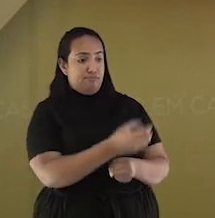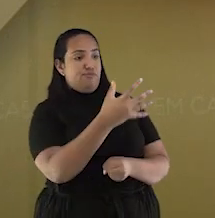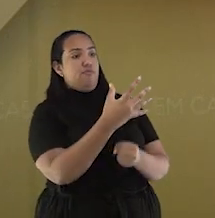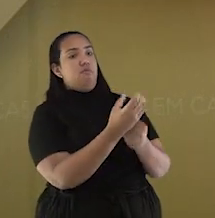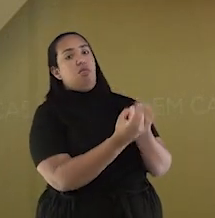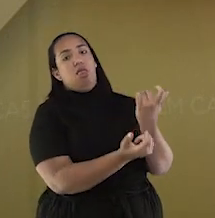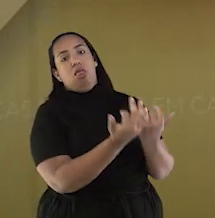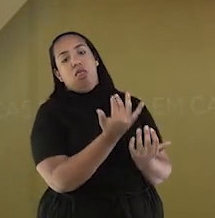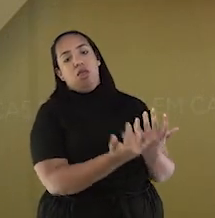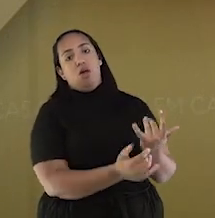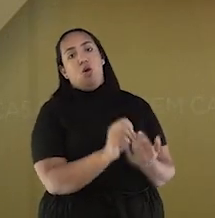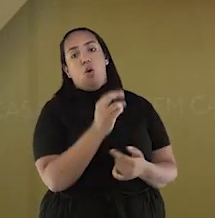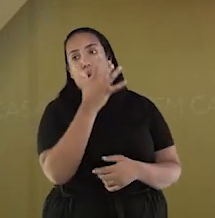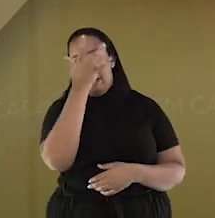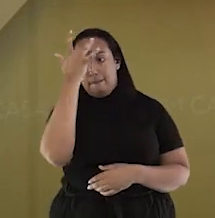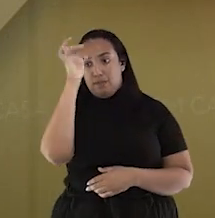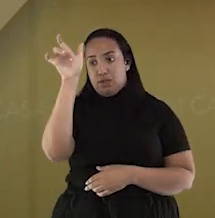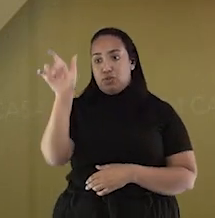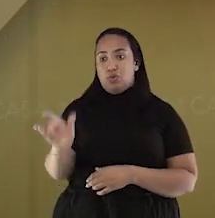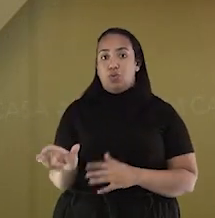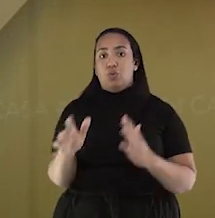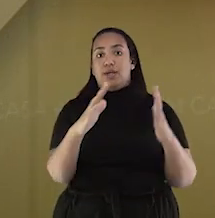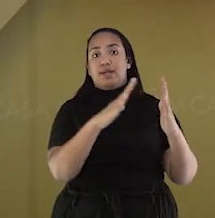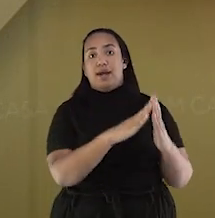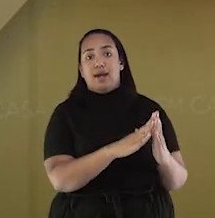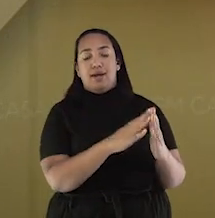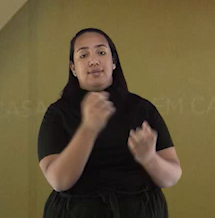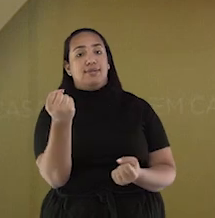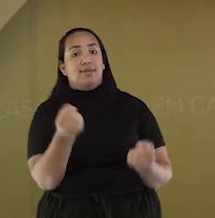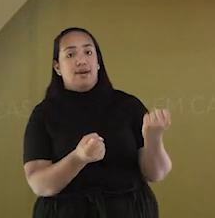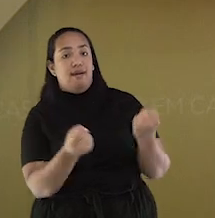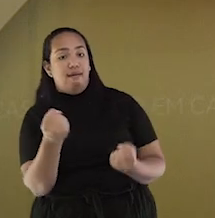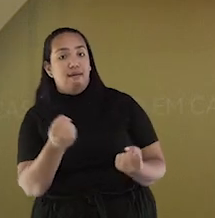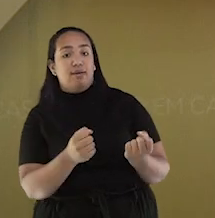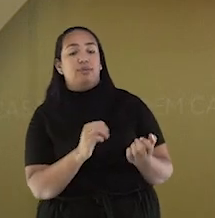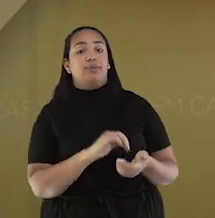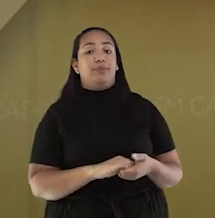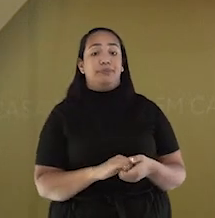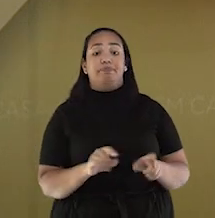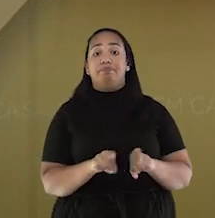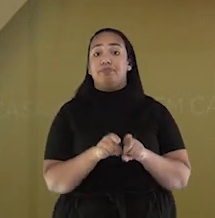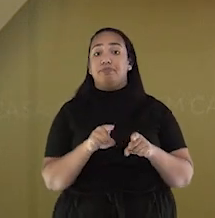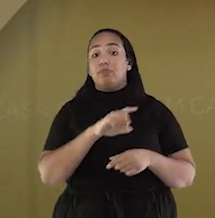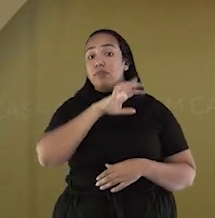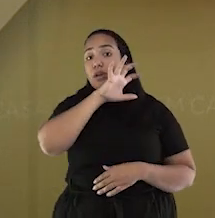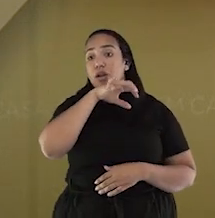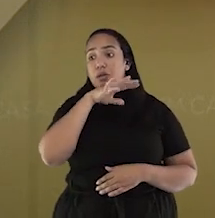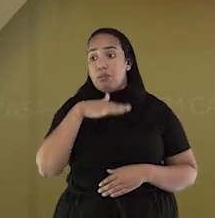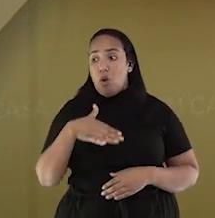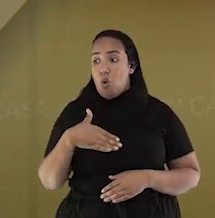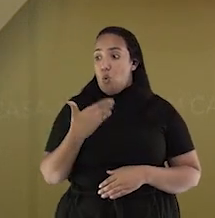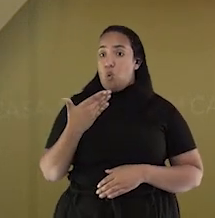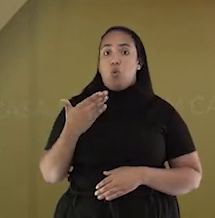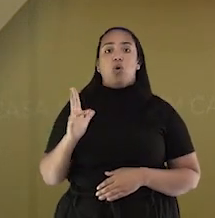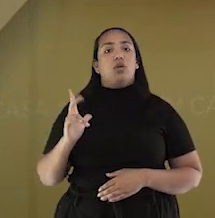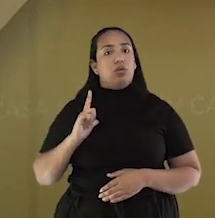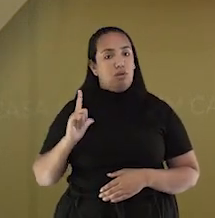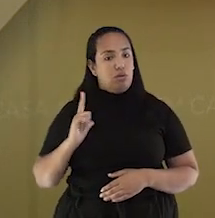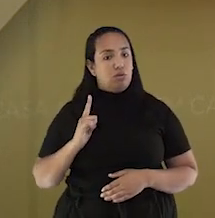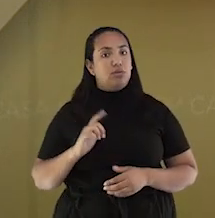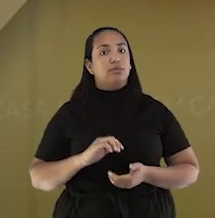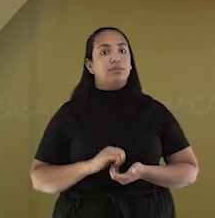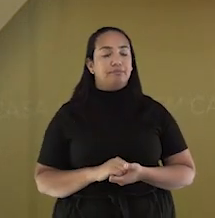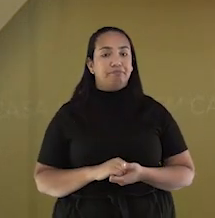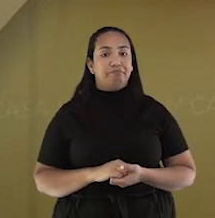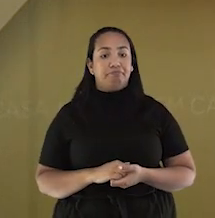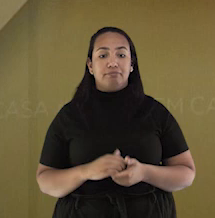cair em cima de pessoas, carros e casas. Além de deixarem os animais muito assustados. E